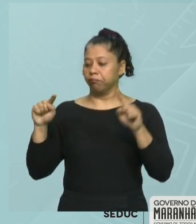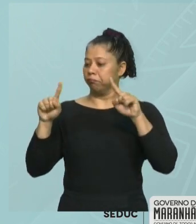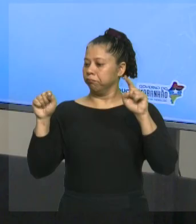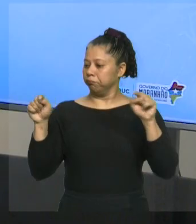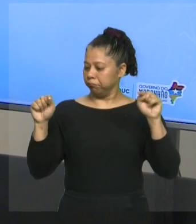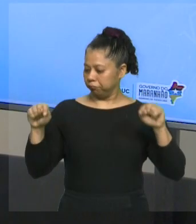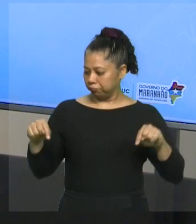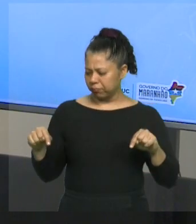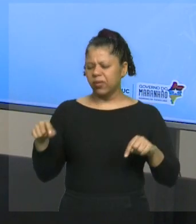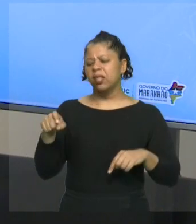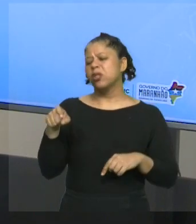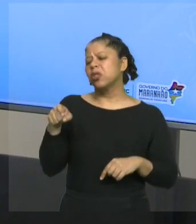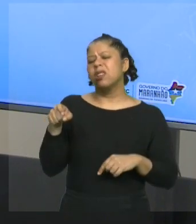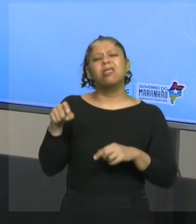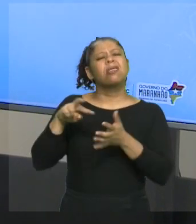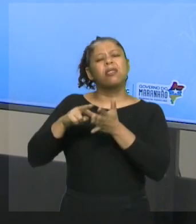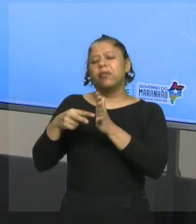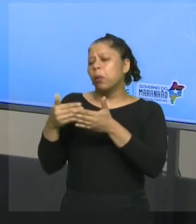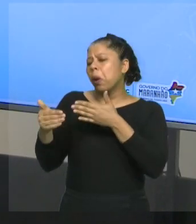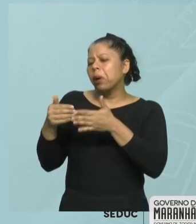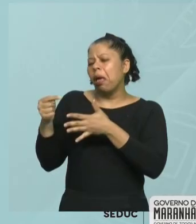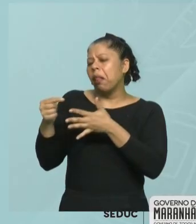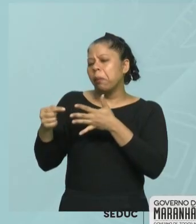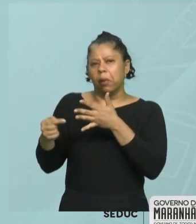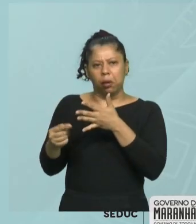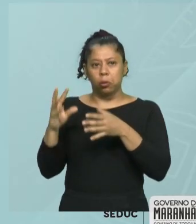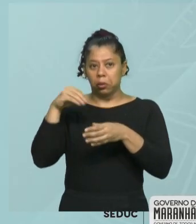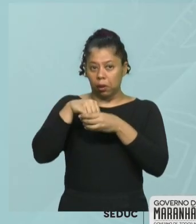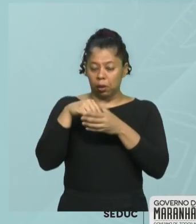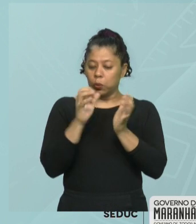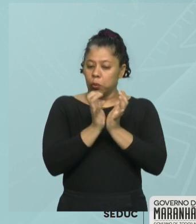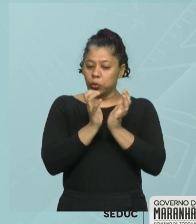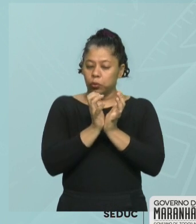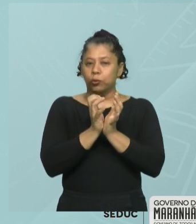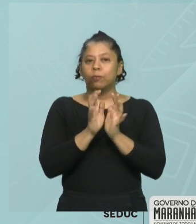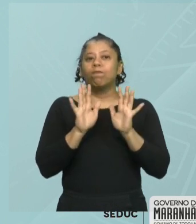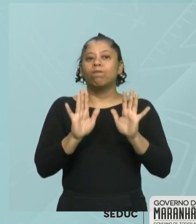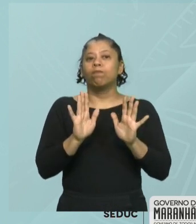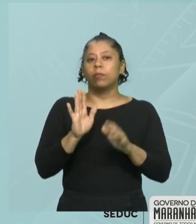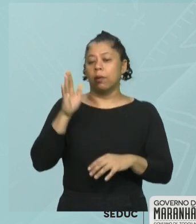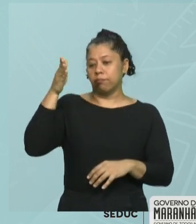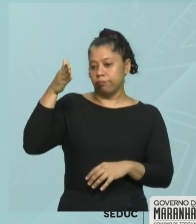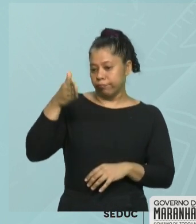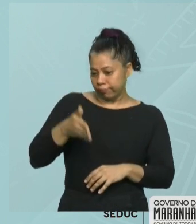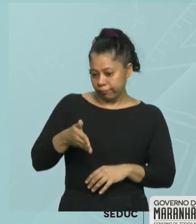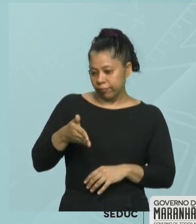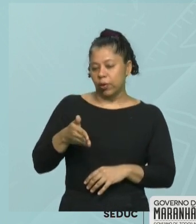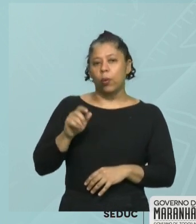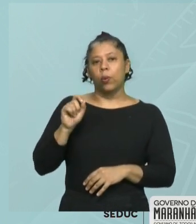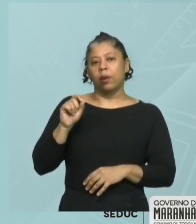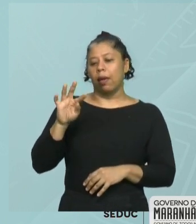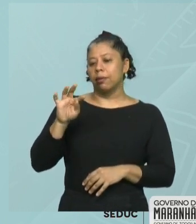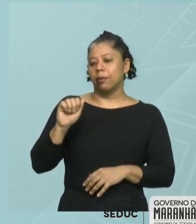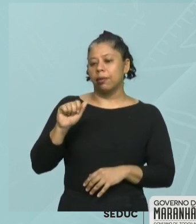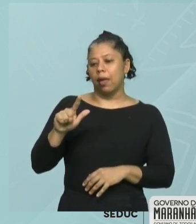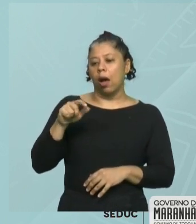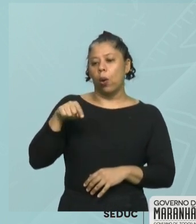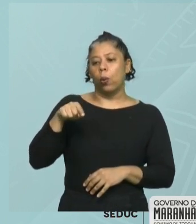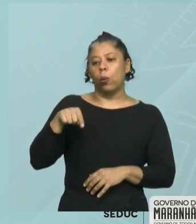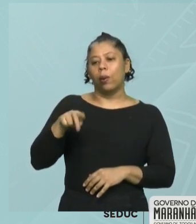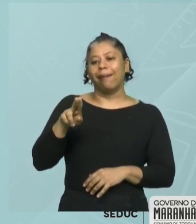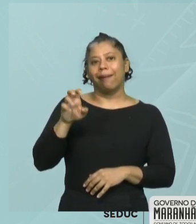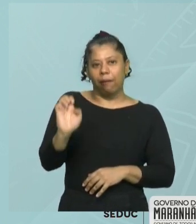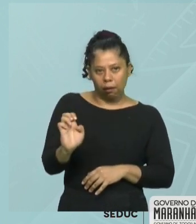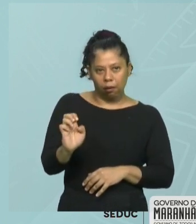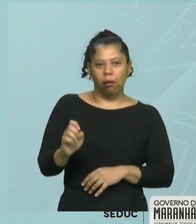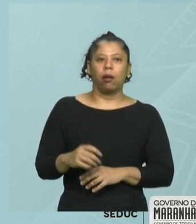elemento qualquer desse conjunto. Tal que, aí tem que vir a característica desse elemento. X